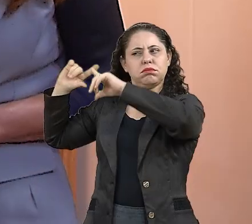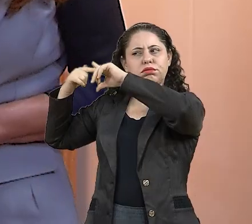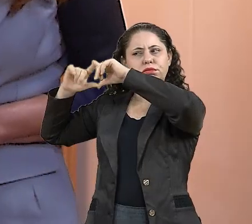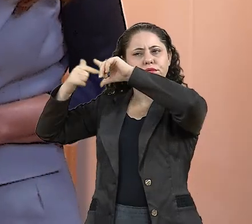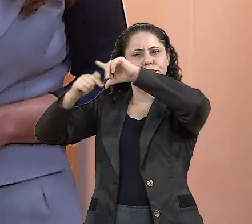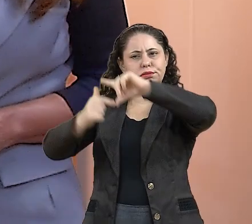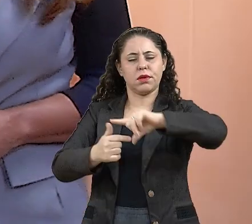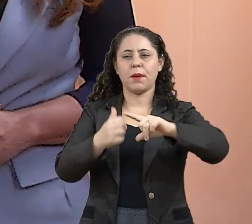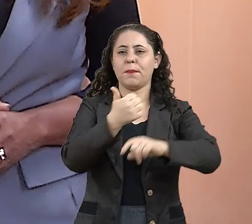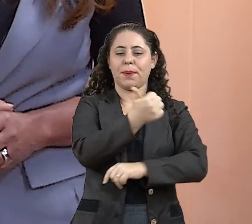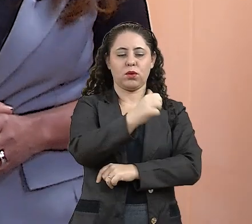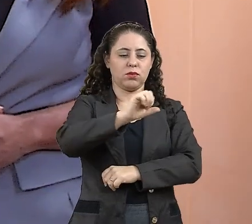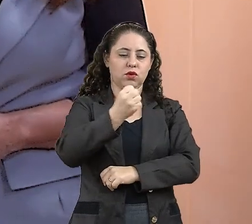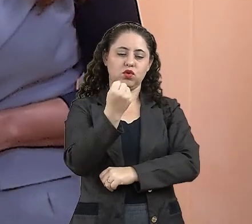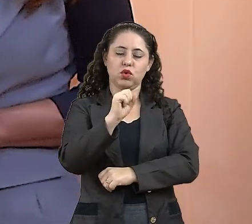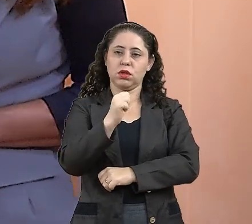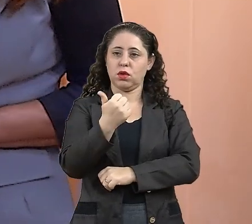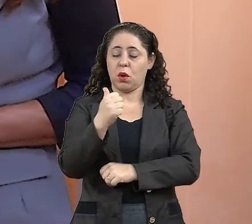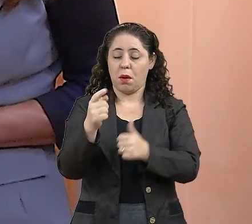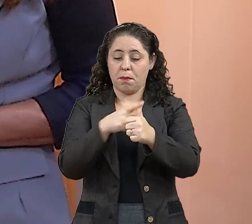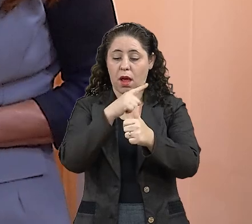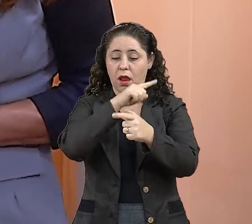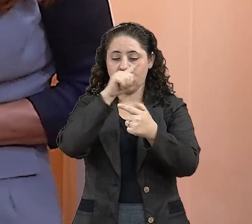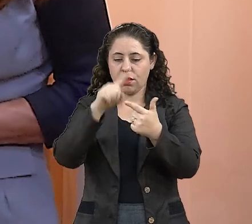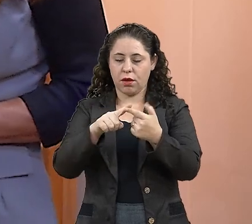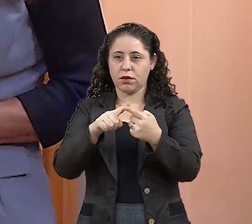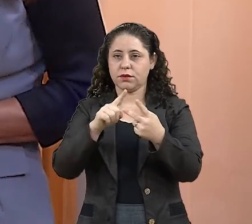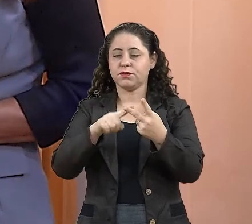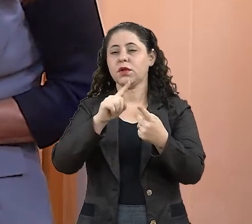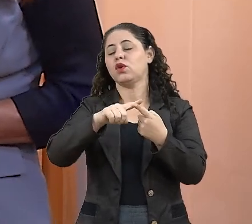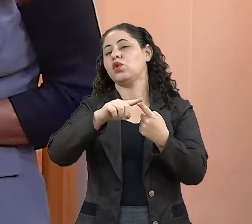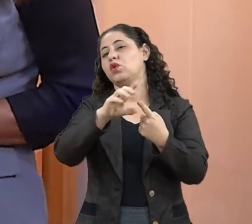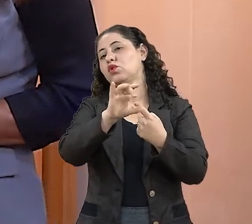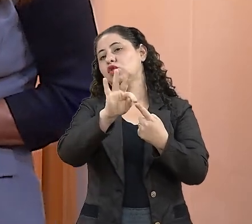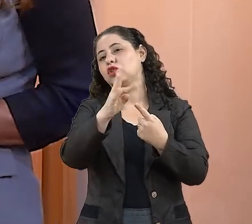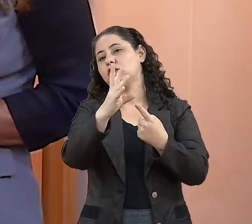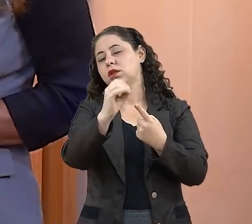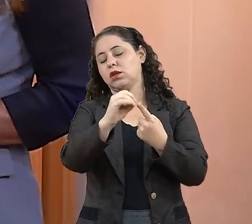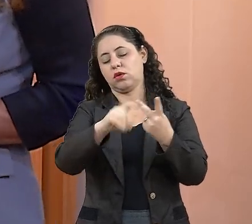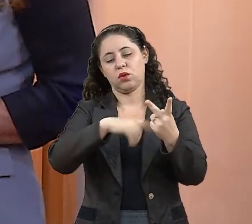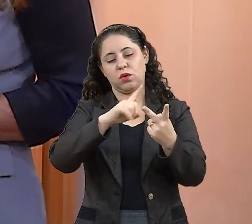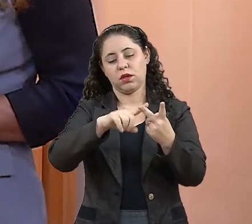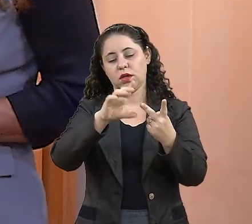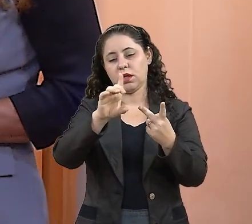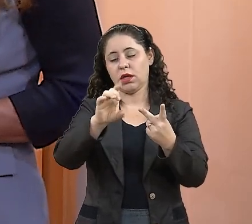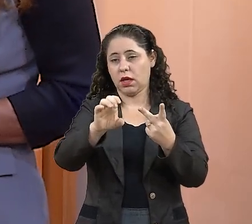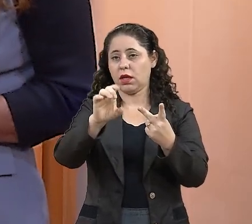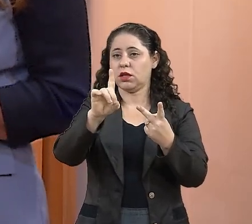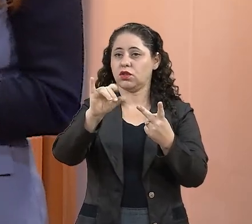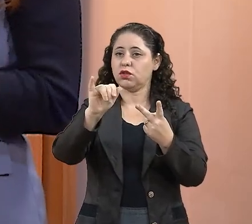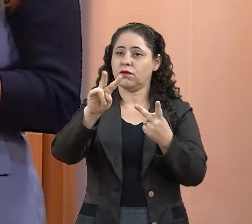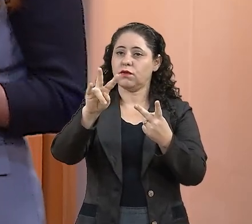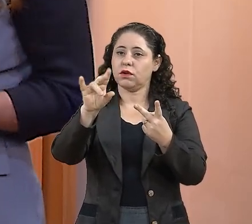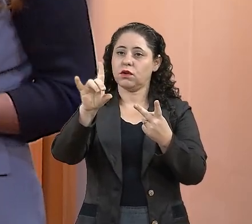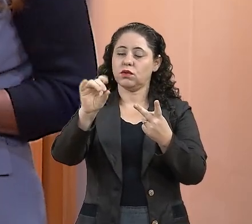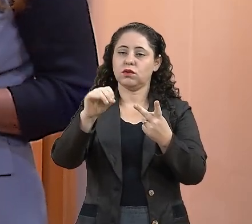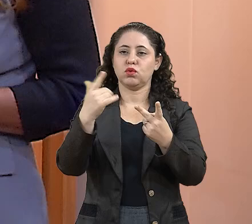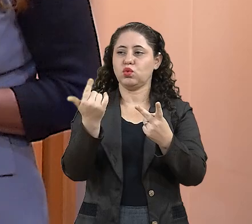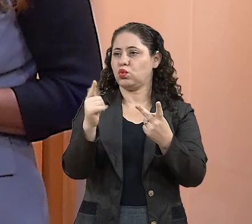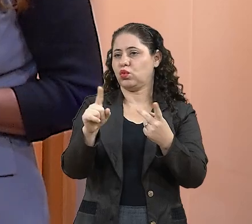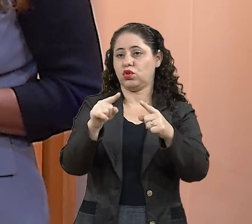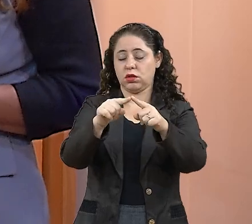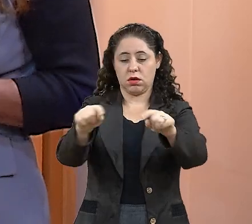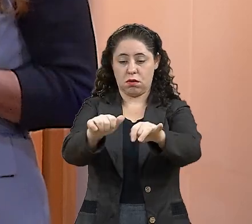Desde 81 foram entregues os dois primeiros títulos, ao Chico Xavier e a Divaldo Pereira Franco. Como naquela época nós não tínhamos um